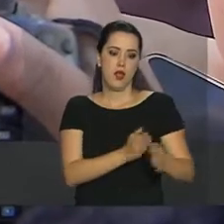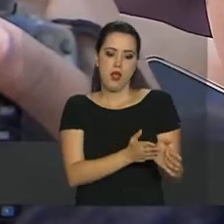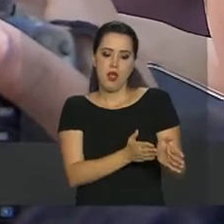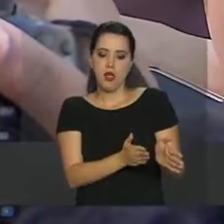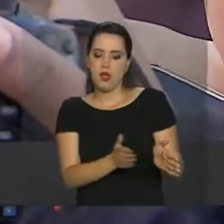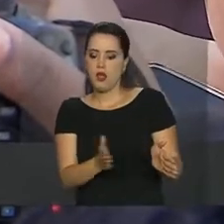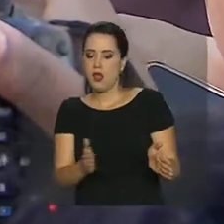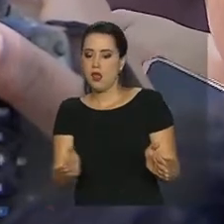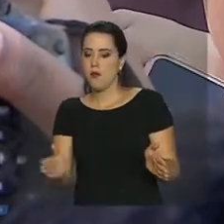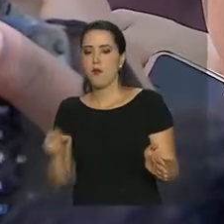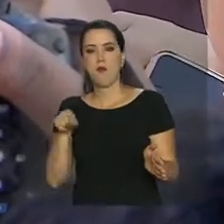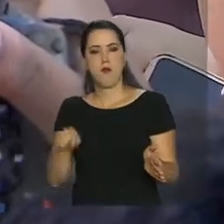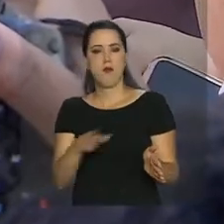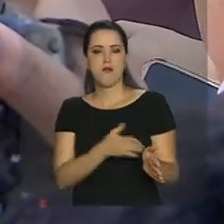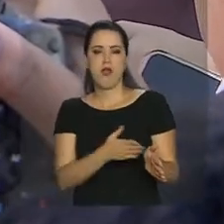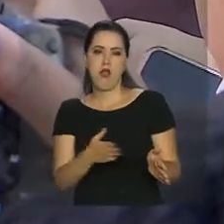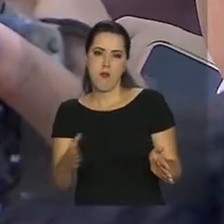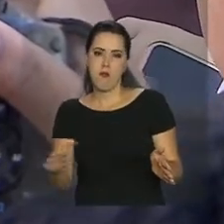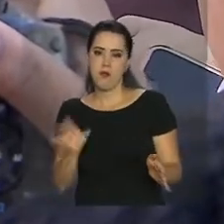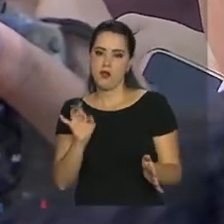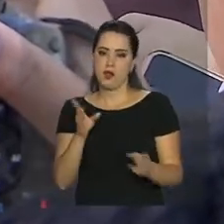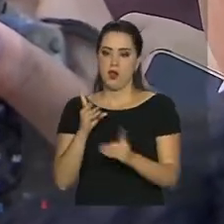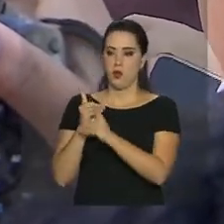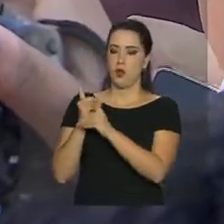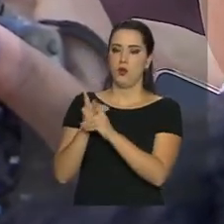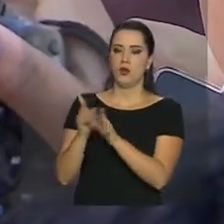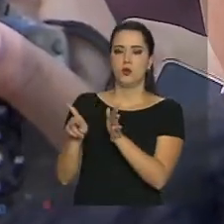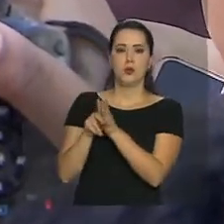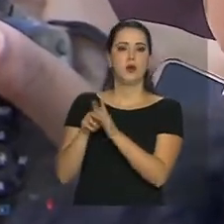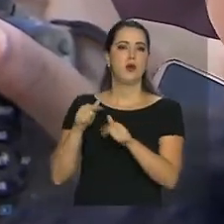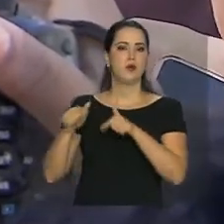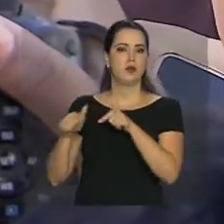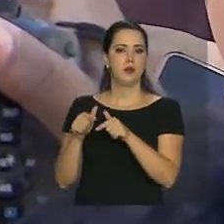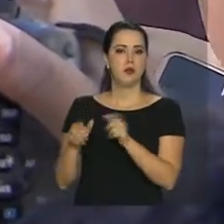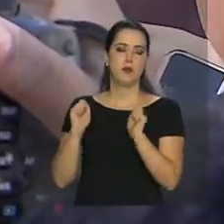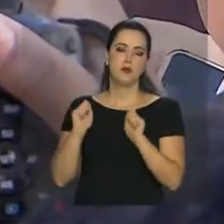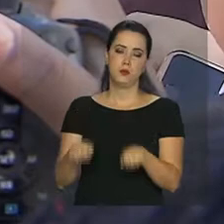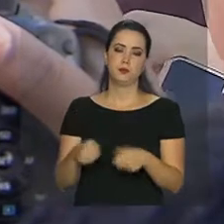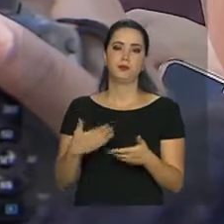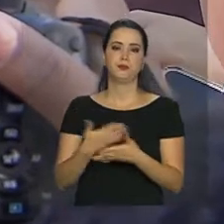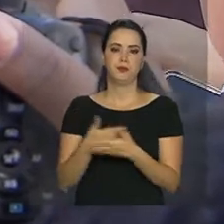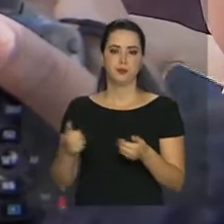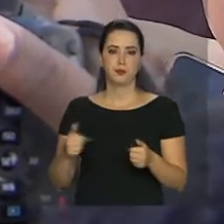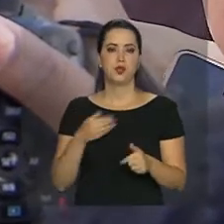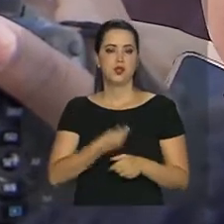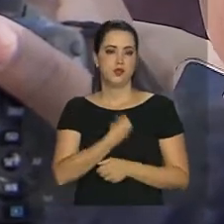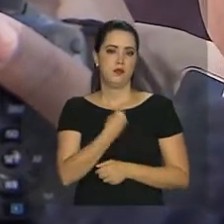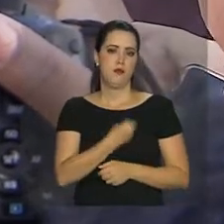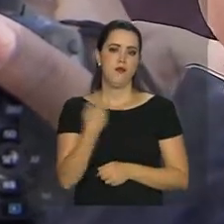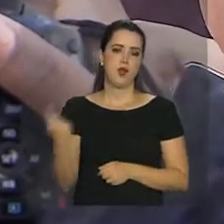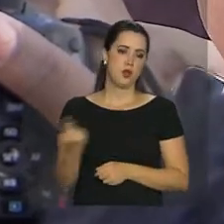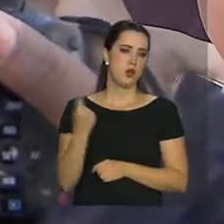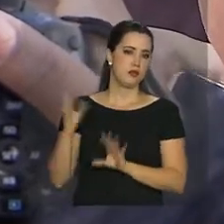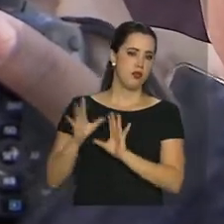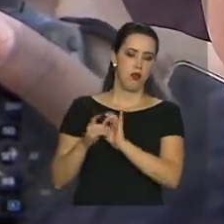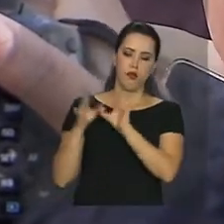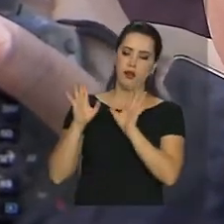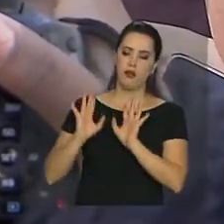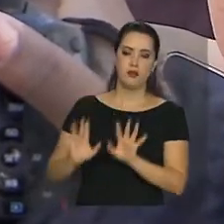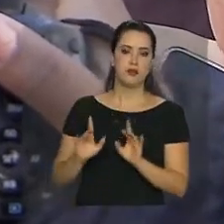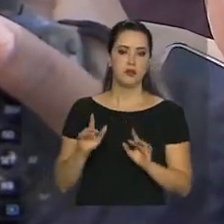provisório, até que elas encontrem um emprego, umas possibilidades de substância. Então,